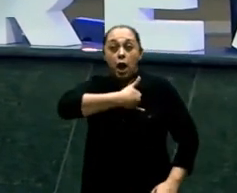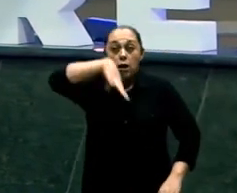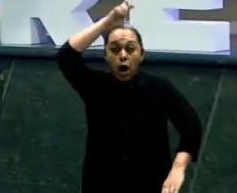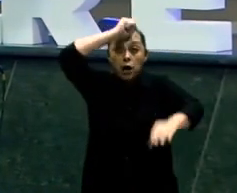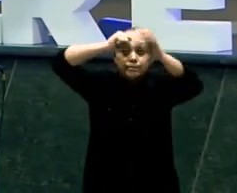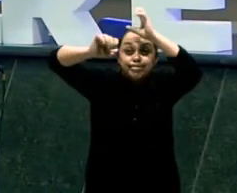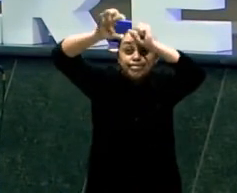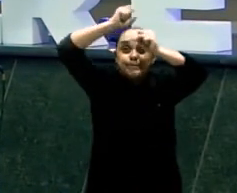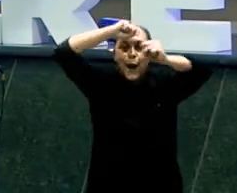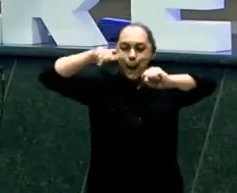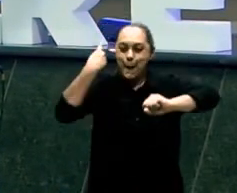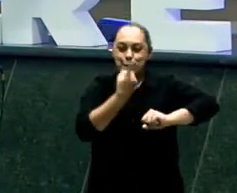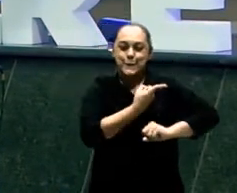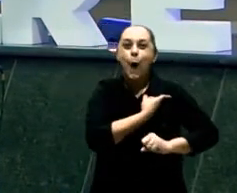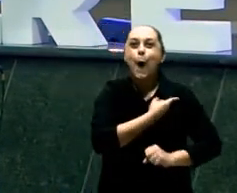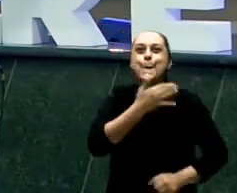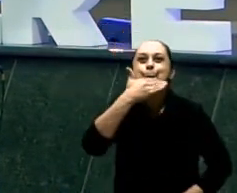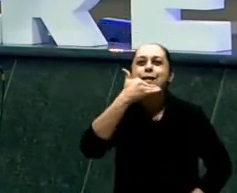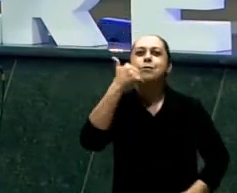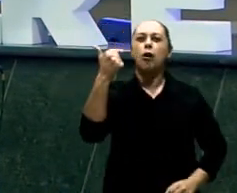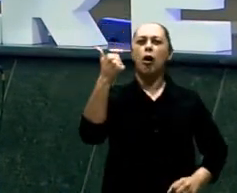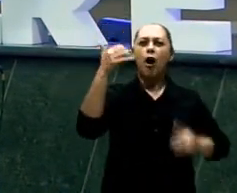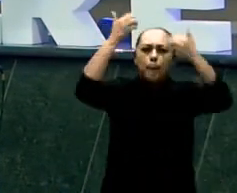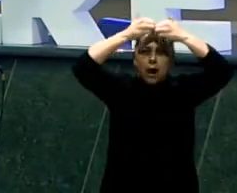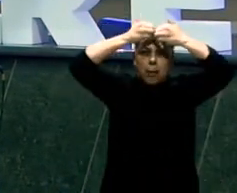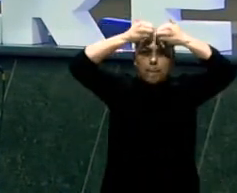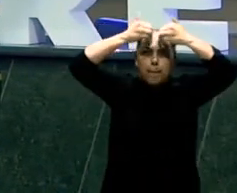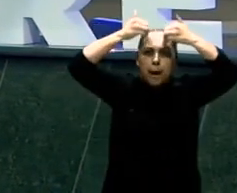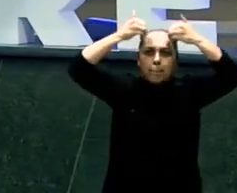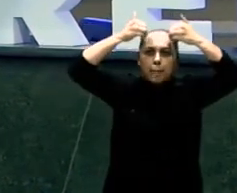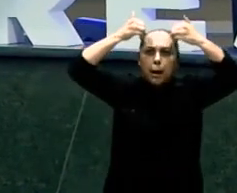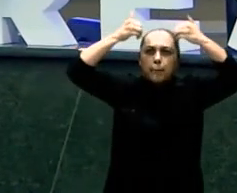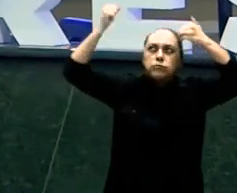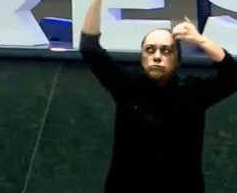Diga aí para alguém Diga aí Tenha paciência comigo Eu estou crescendo